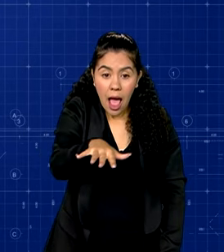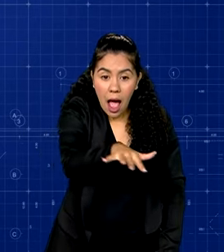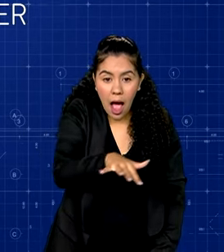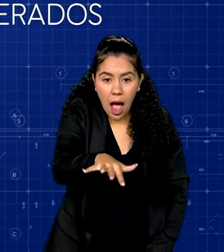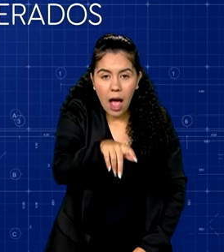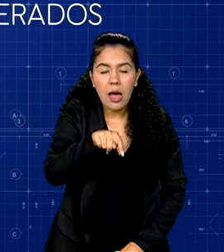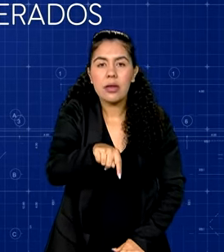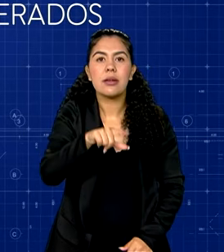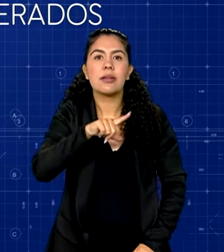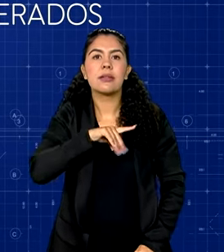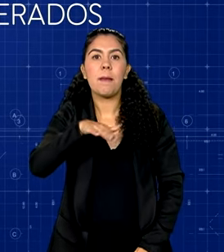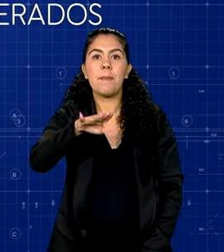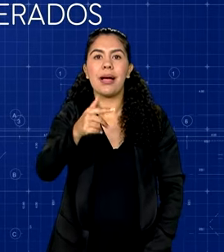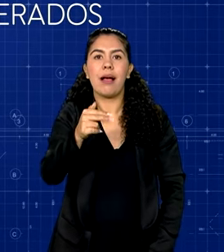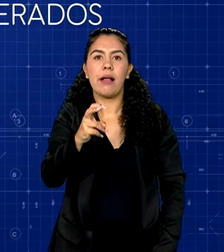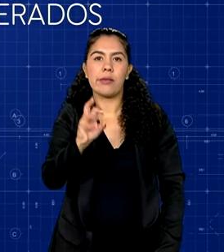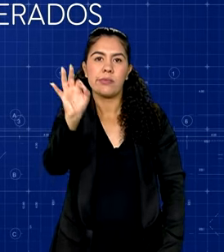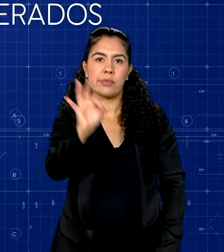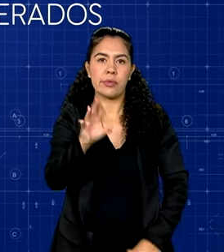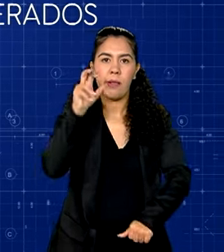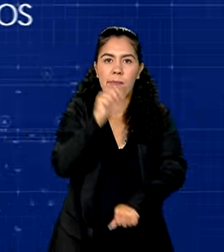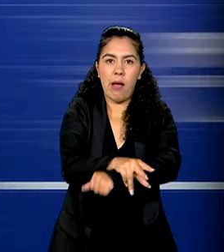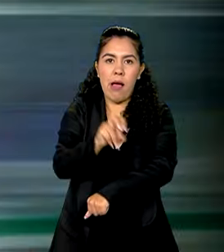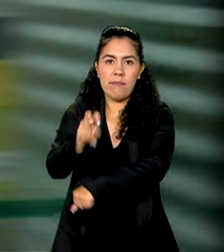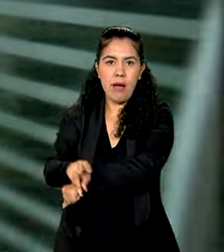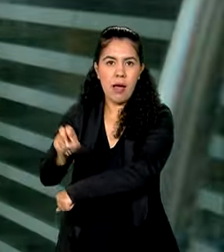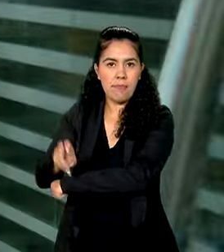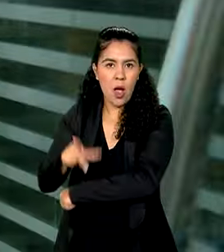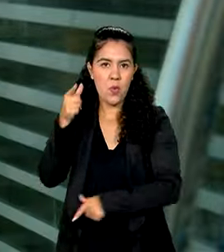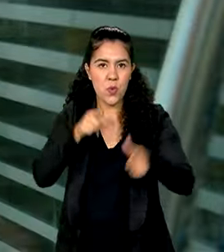mais de 75% dos empregos gerados.